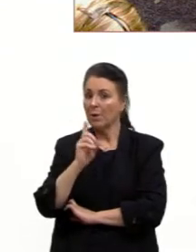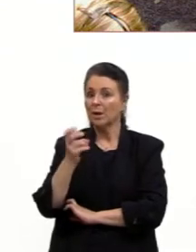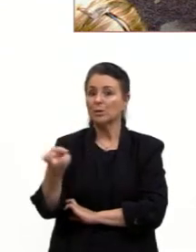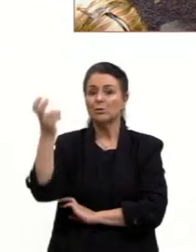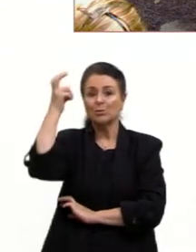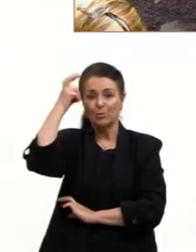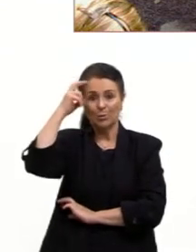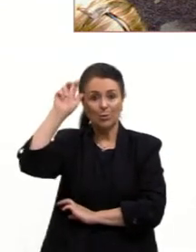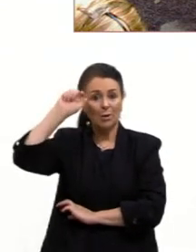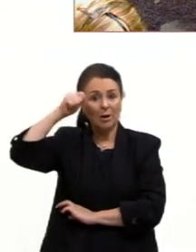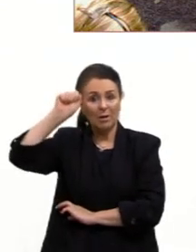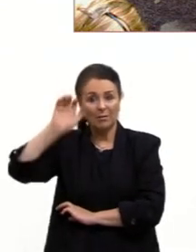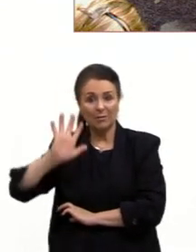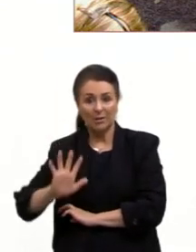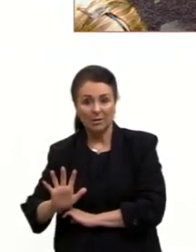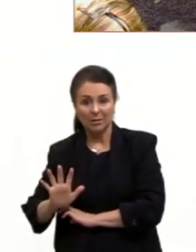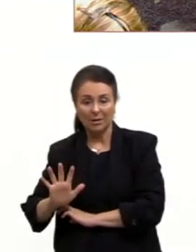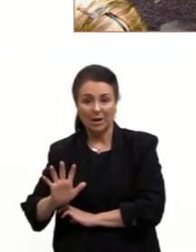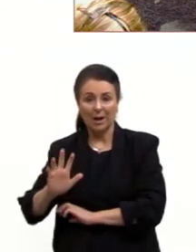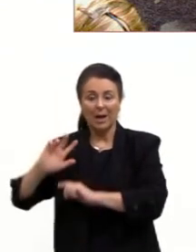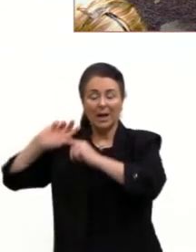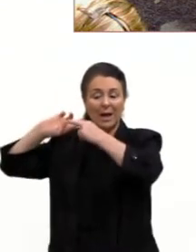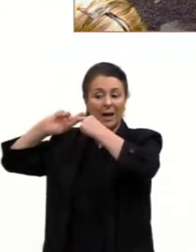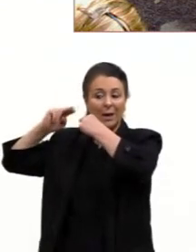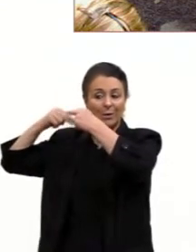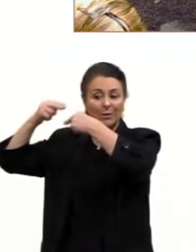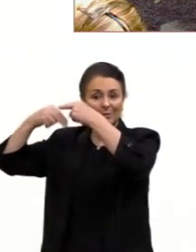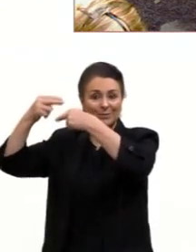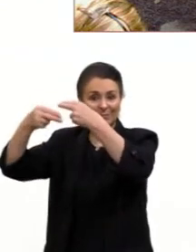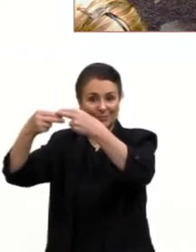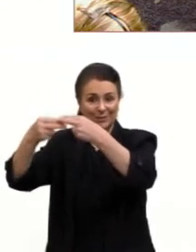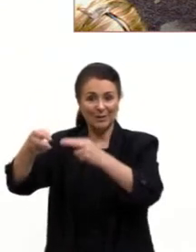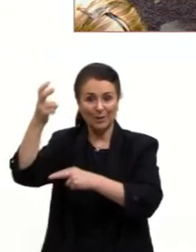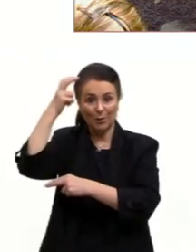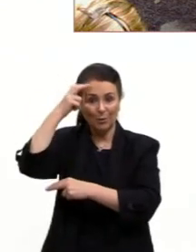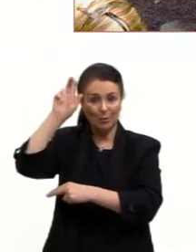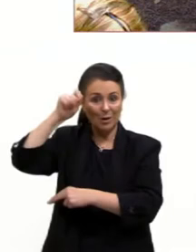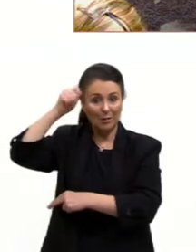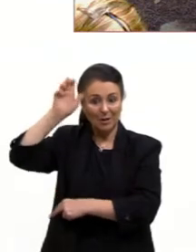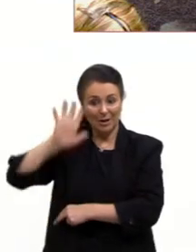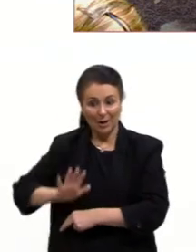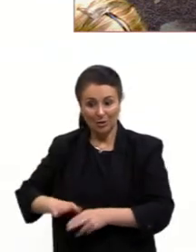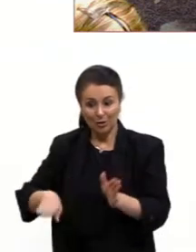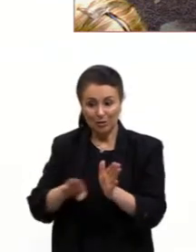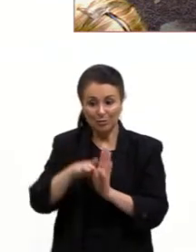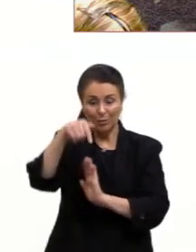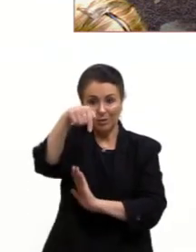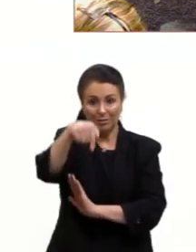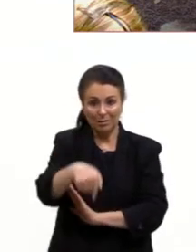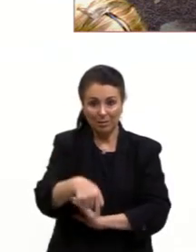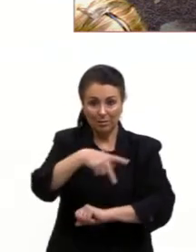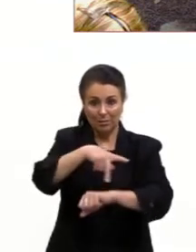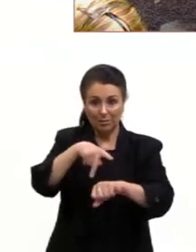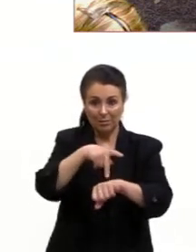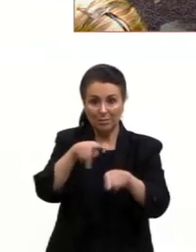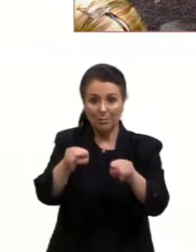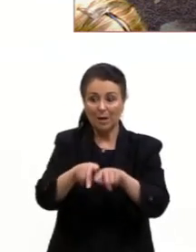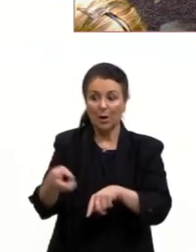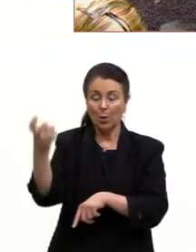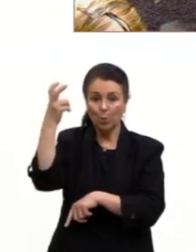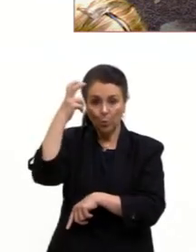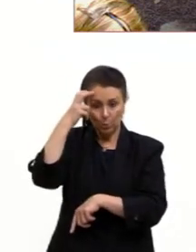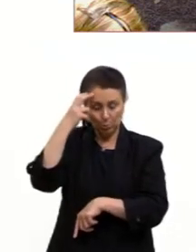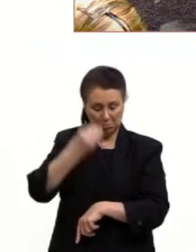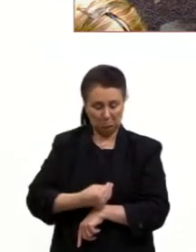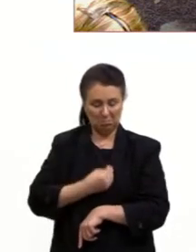africana. Ela é esse legado da cultura africana, que chegou aqui no nosso país, mas a cultura é viva. Então, a